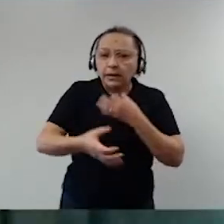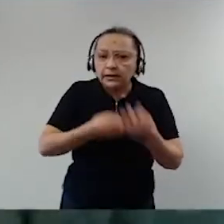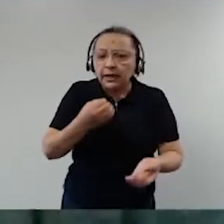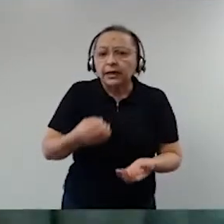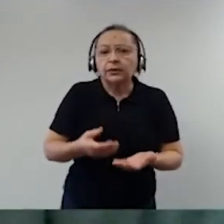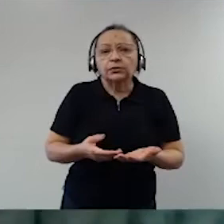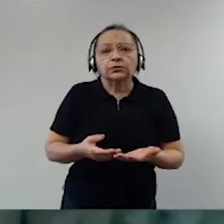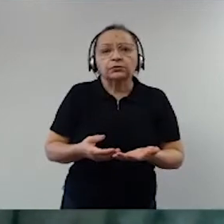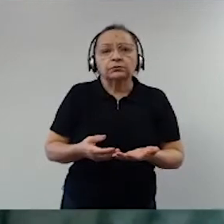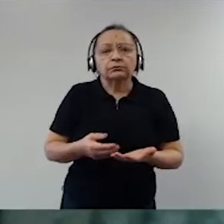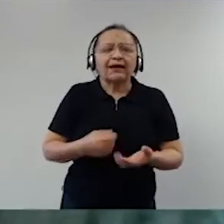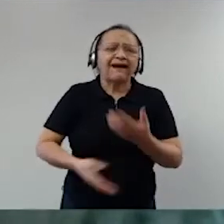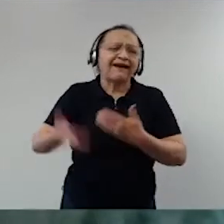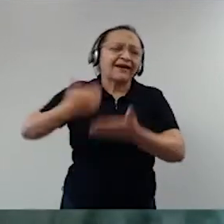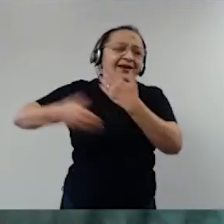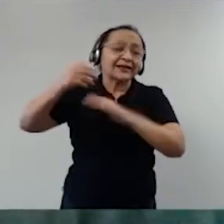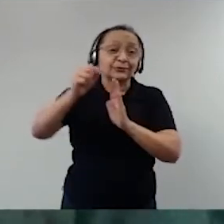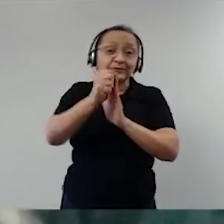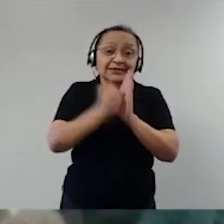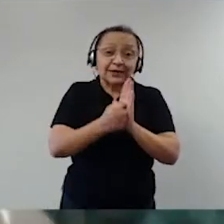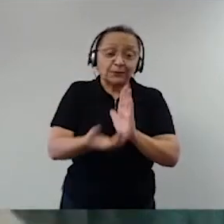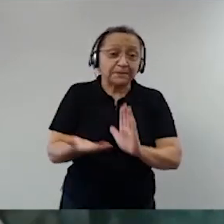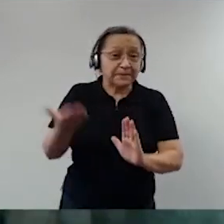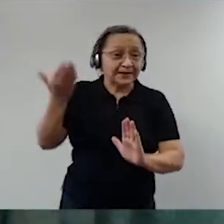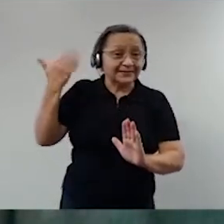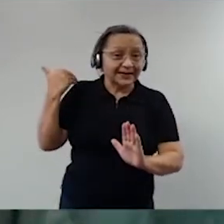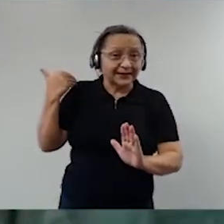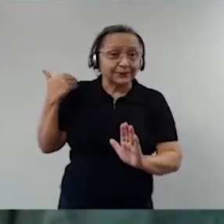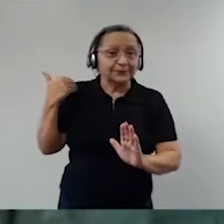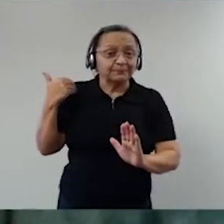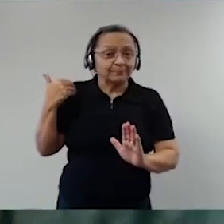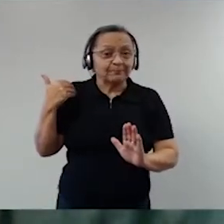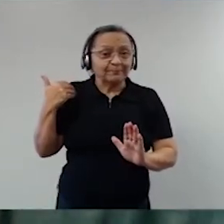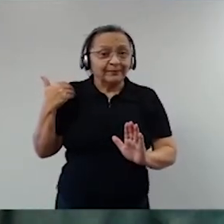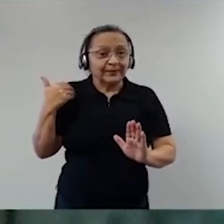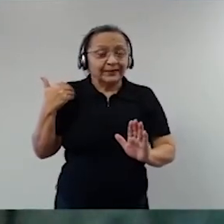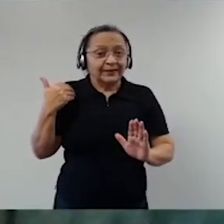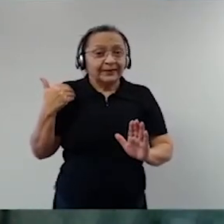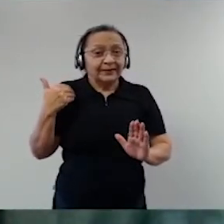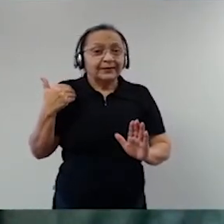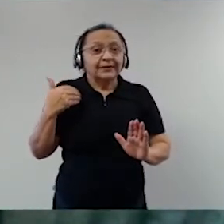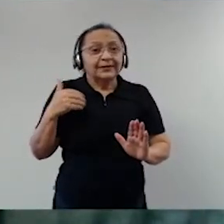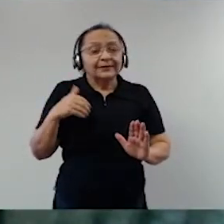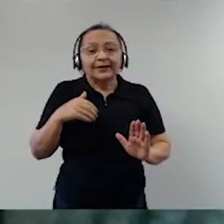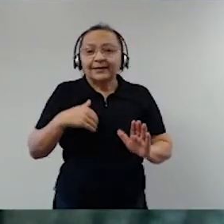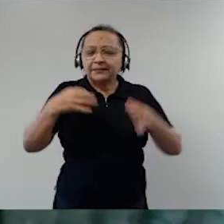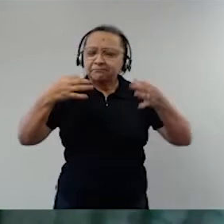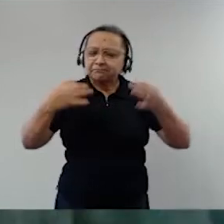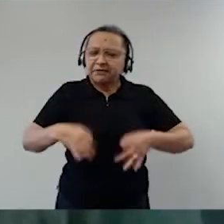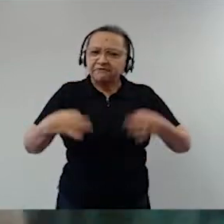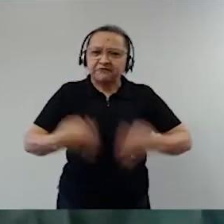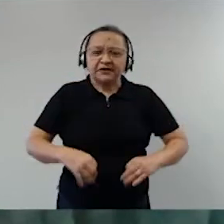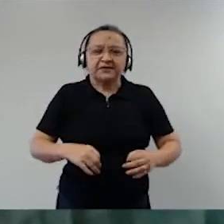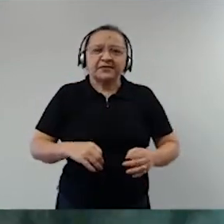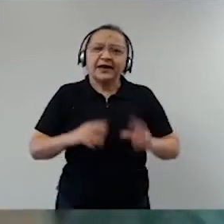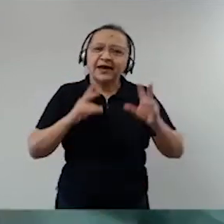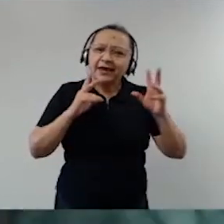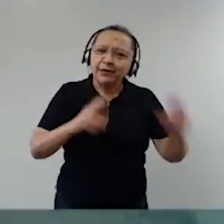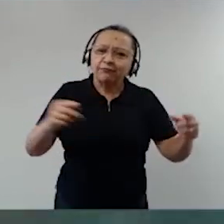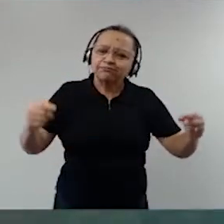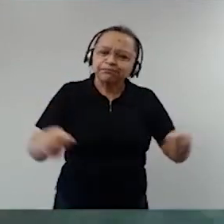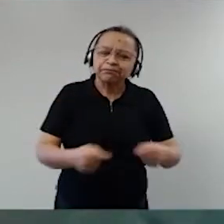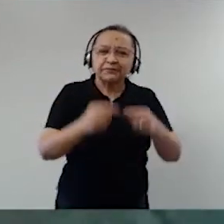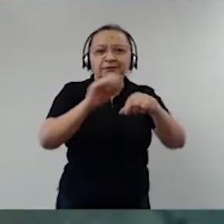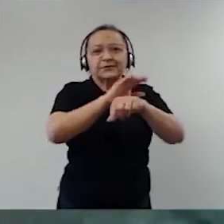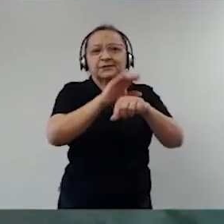ainda no século passado, que era a exata interpretação da Constituição, dispositivos